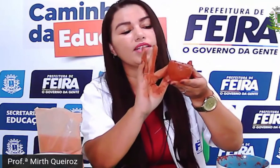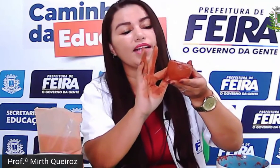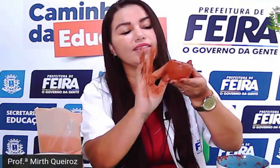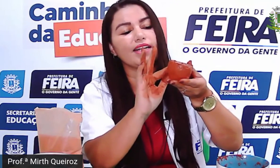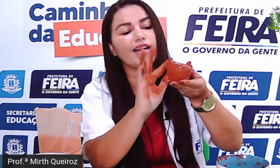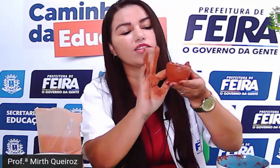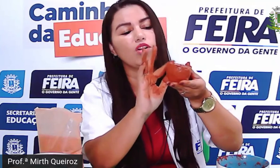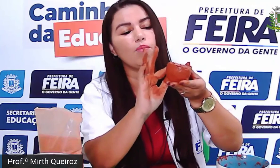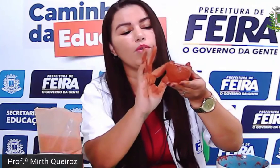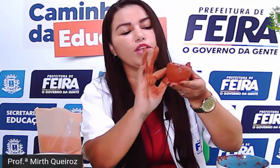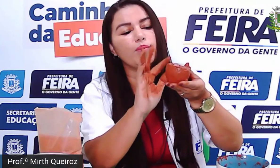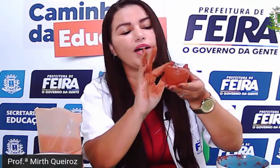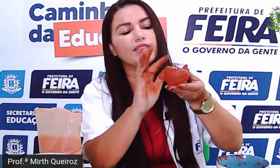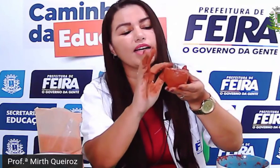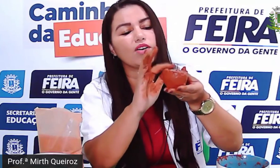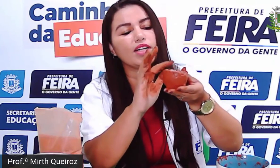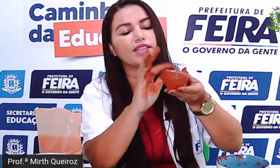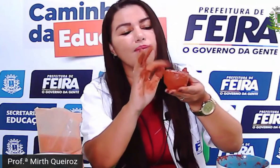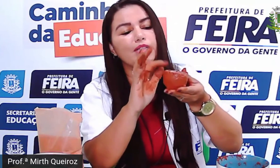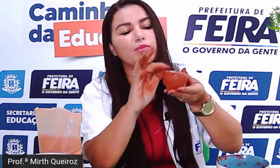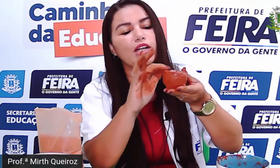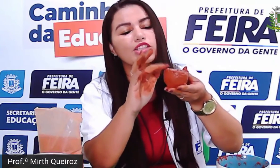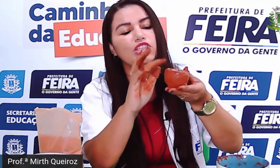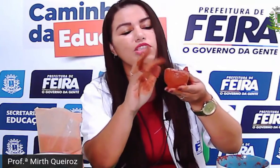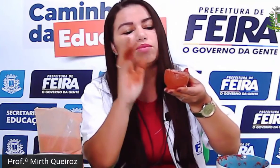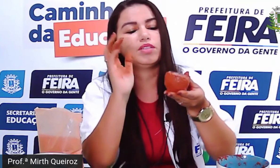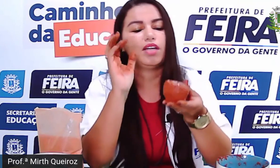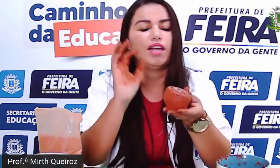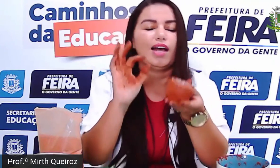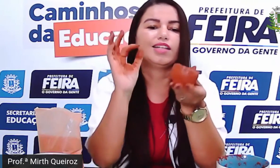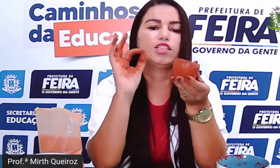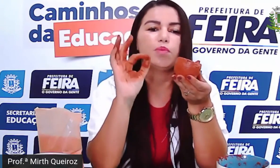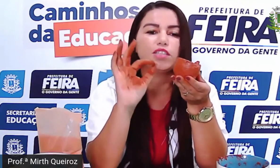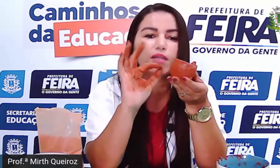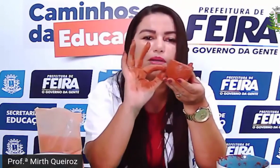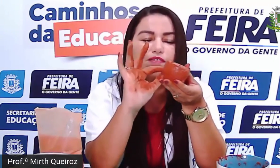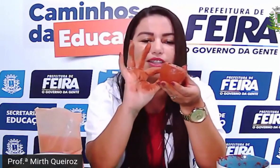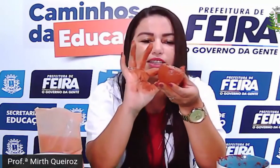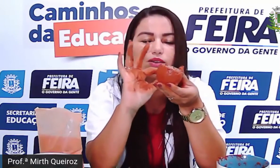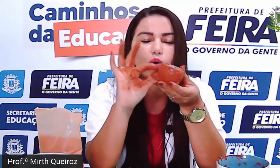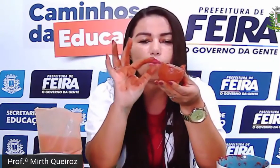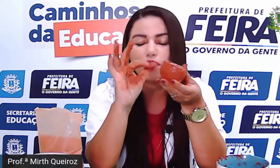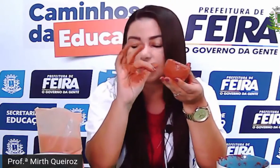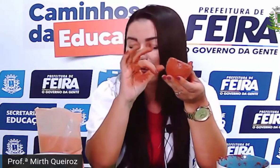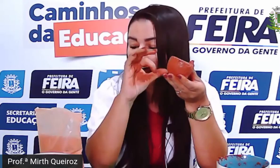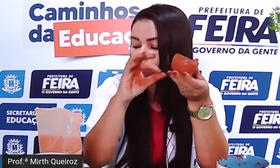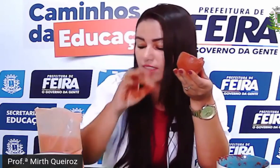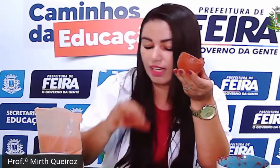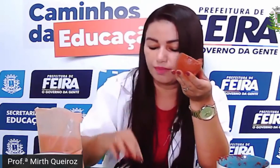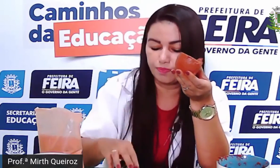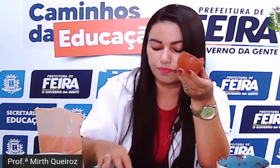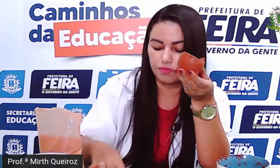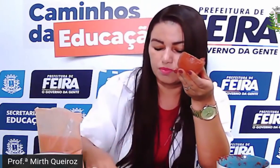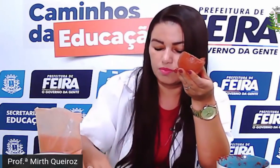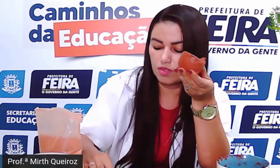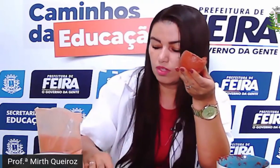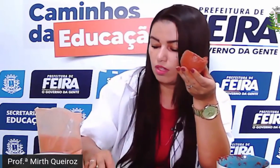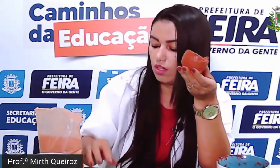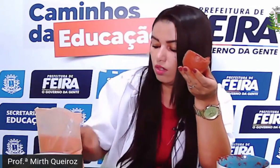Depois de que ele secar Só um pouquinho mais Que agora ele tá mais molhadinho A gente pode também Fazendo algumas artes, né?